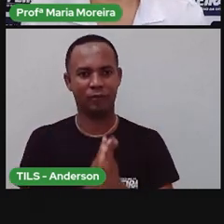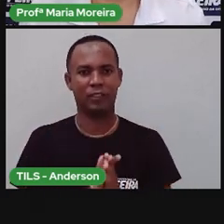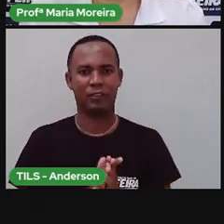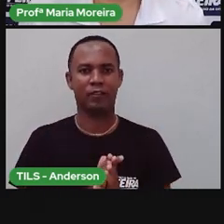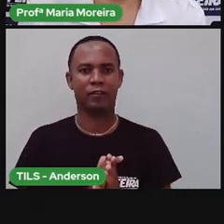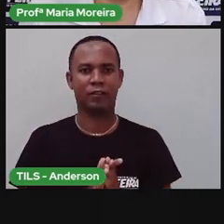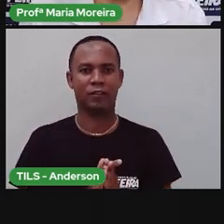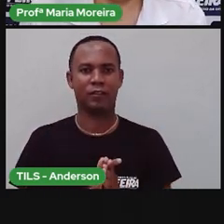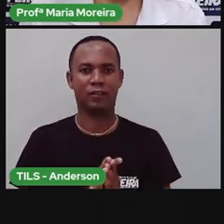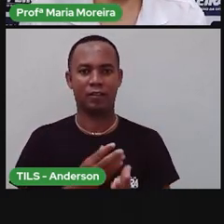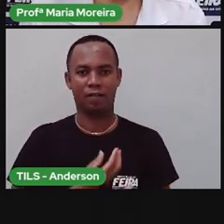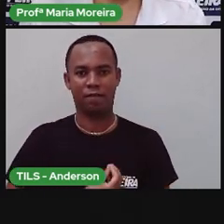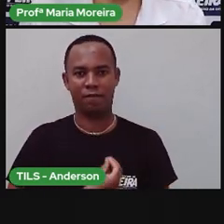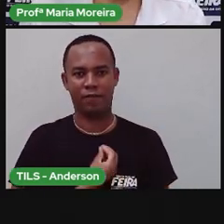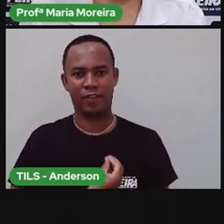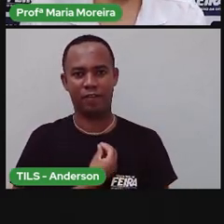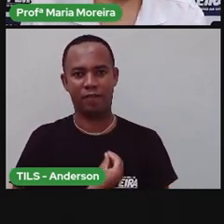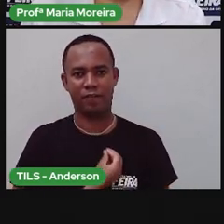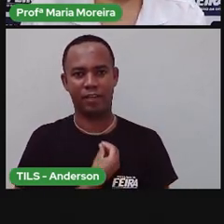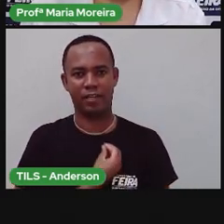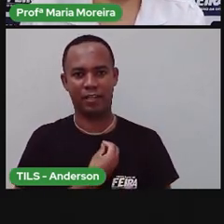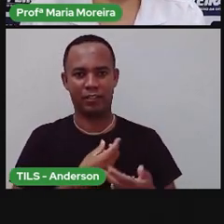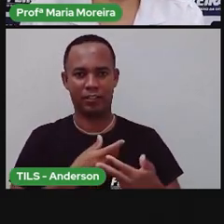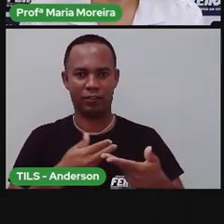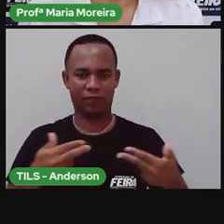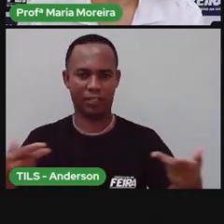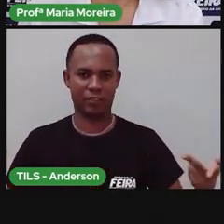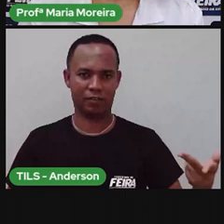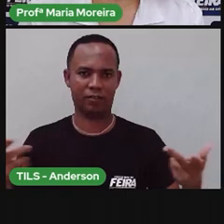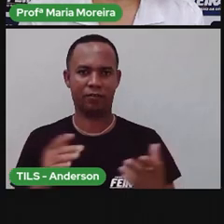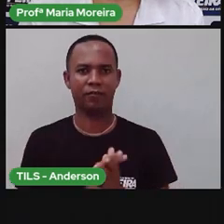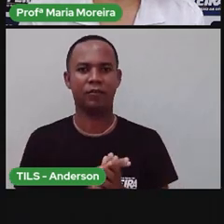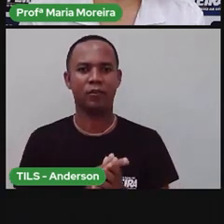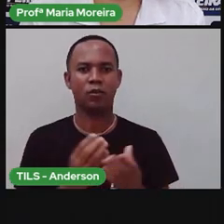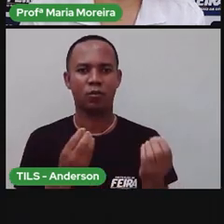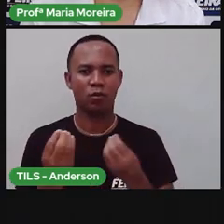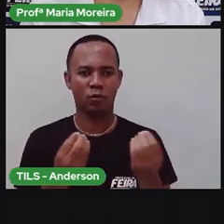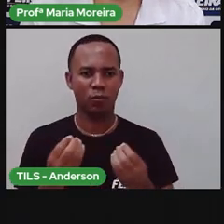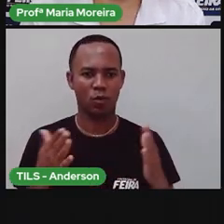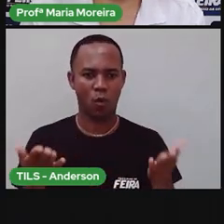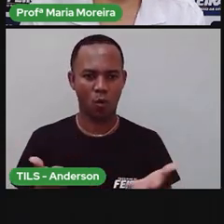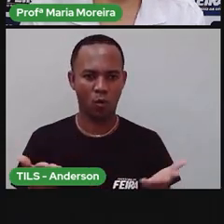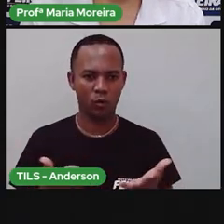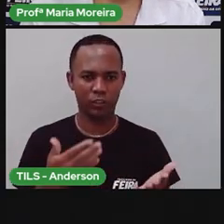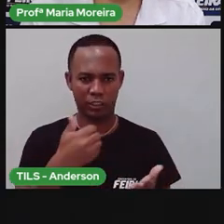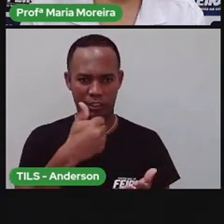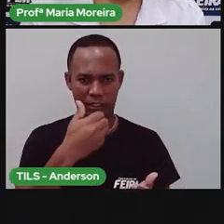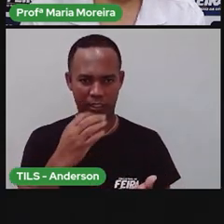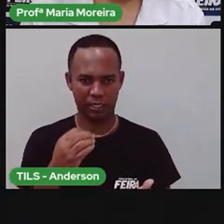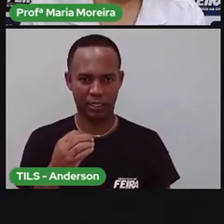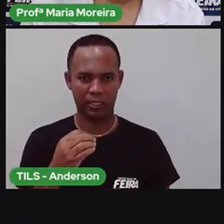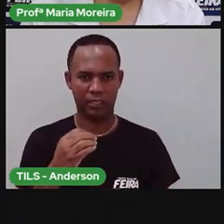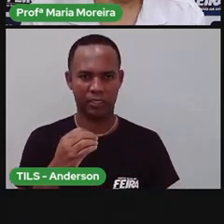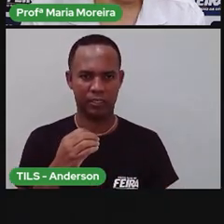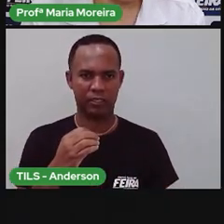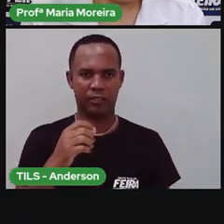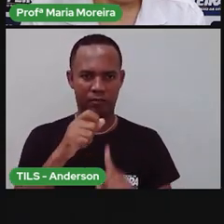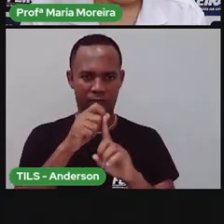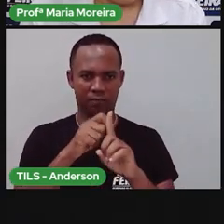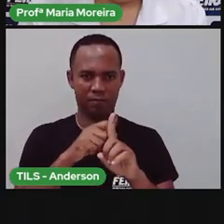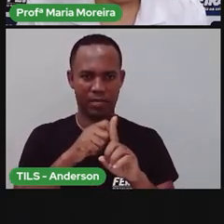vivos, aula 40, hoje, né, segunda-feira, dia 10 do mês 5 de 2021,